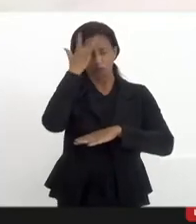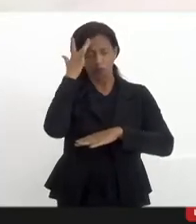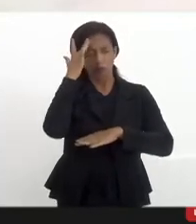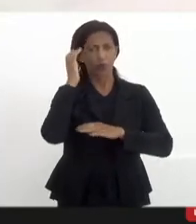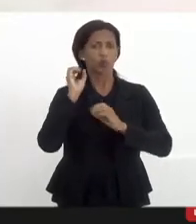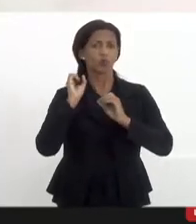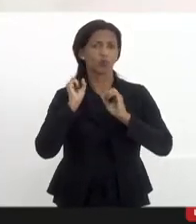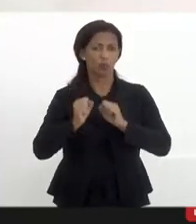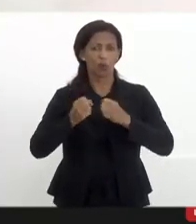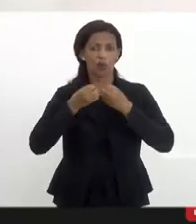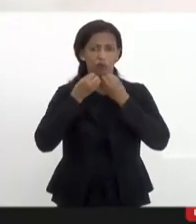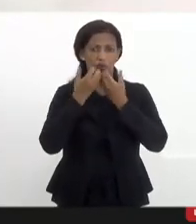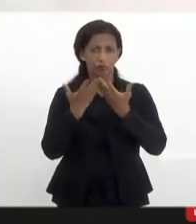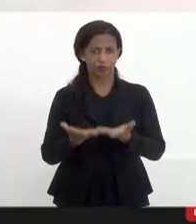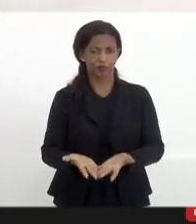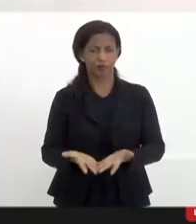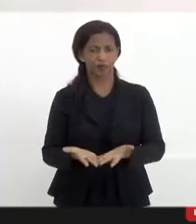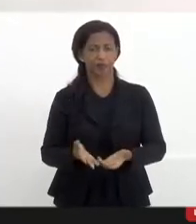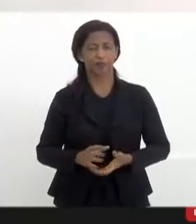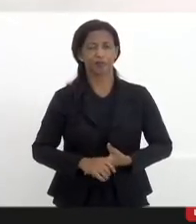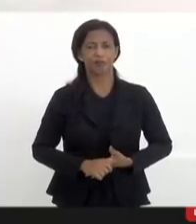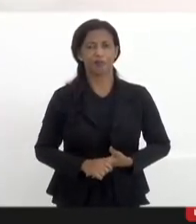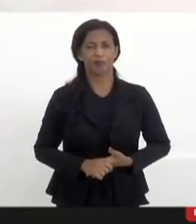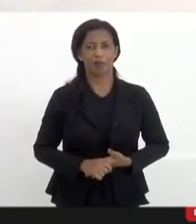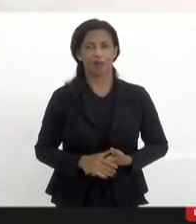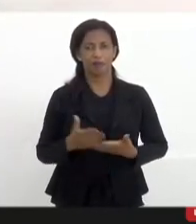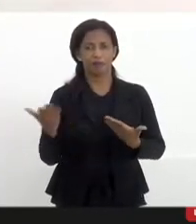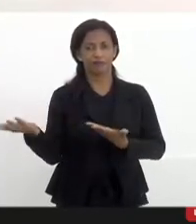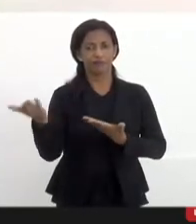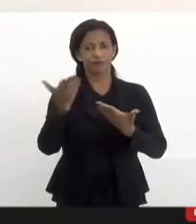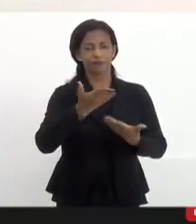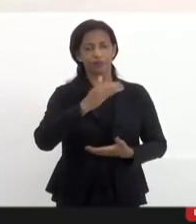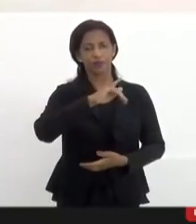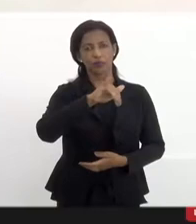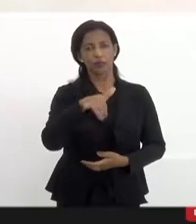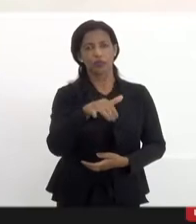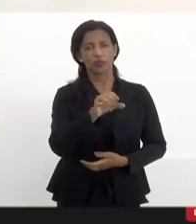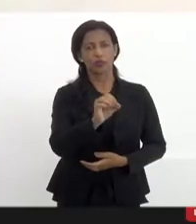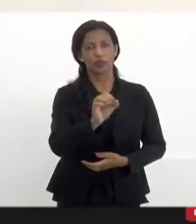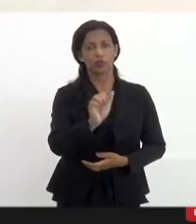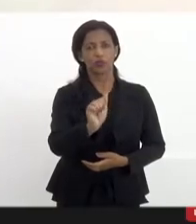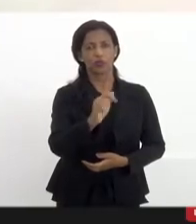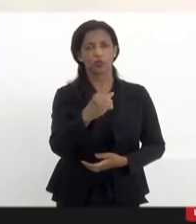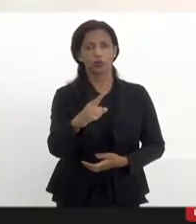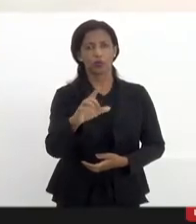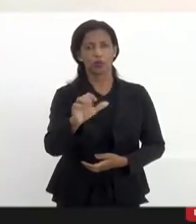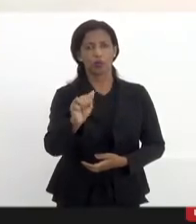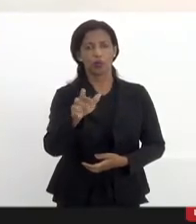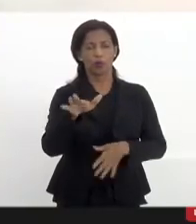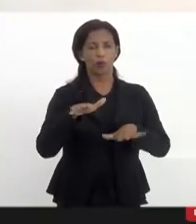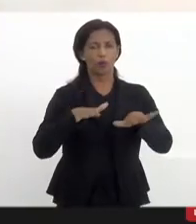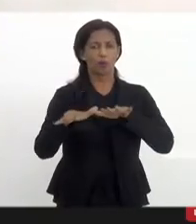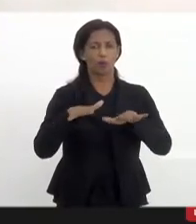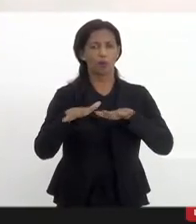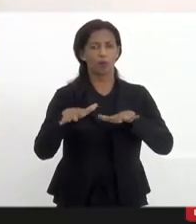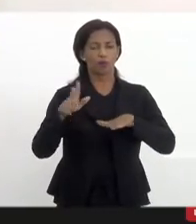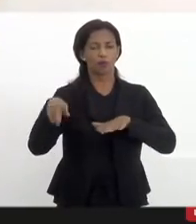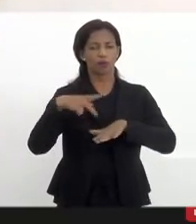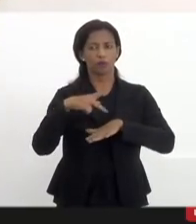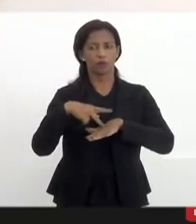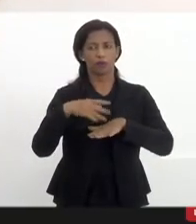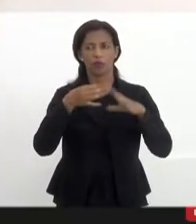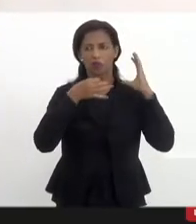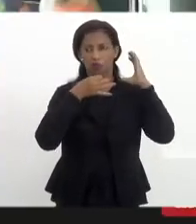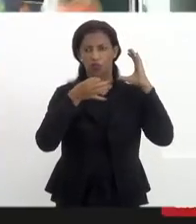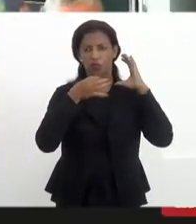nesse momento. Então, passo agora para o João Carlos do Movimento Nacional de Rádios